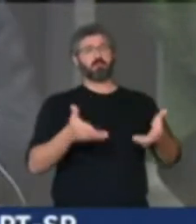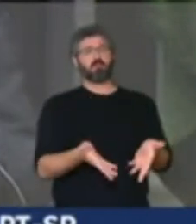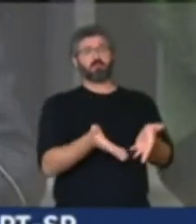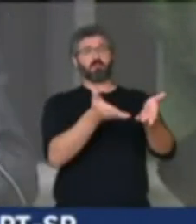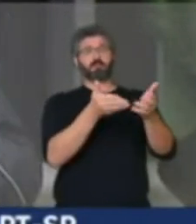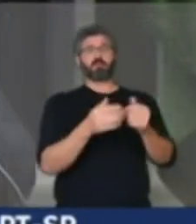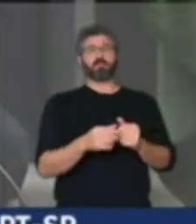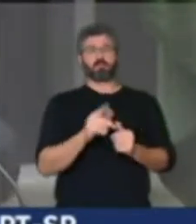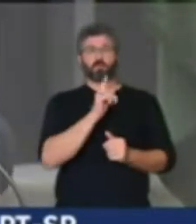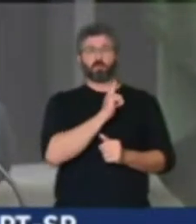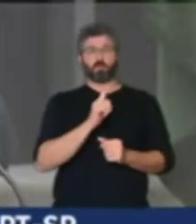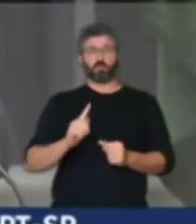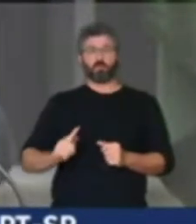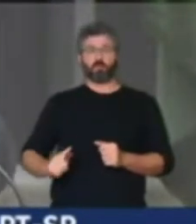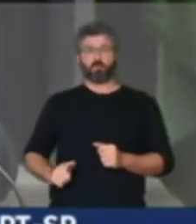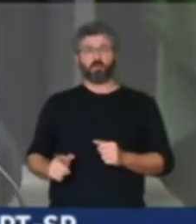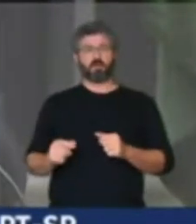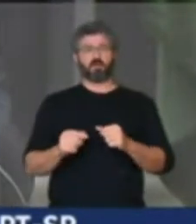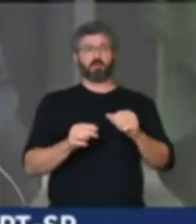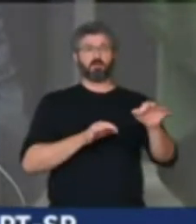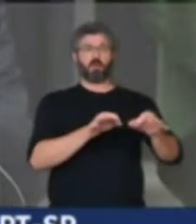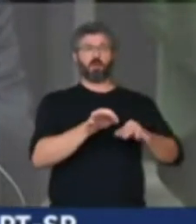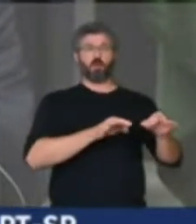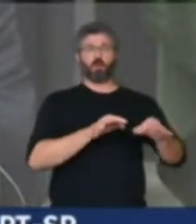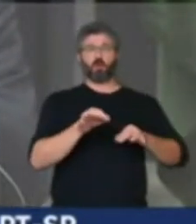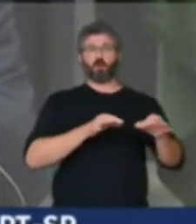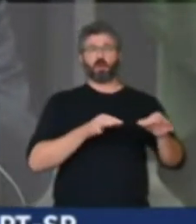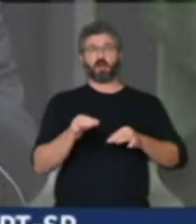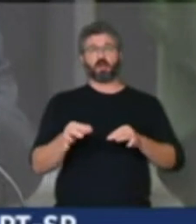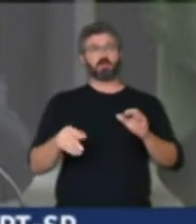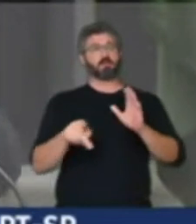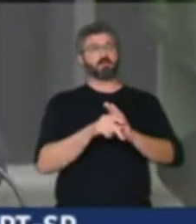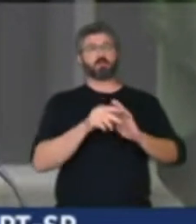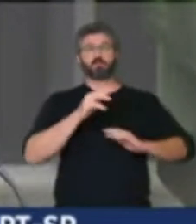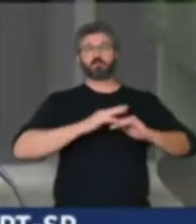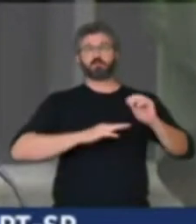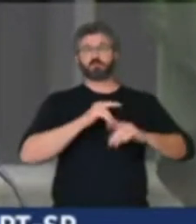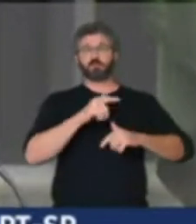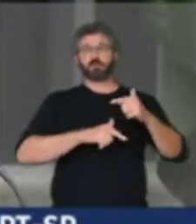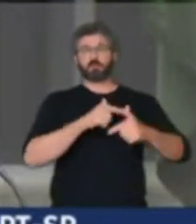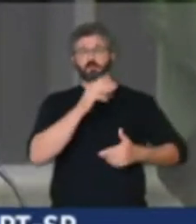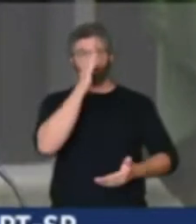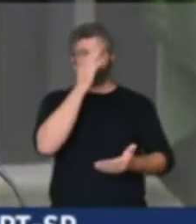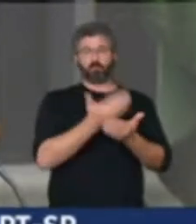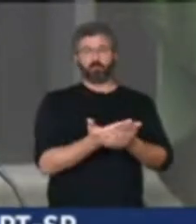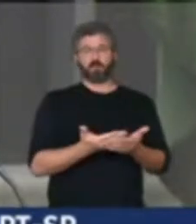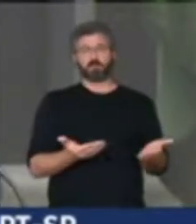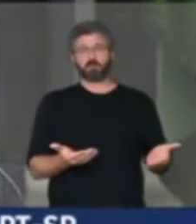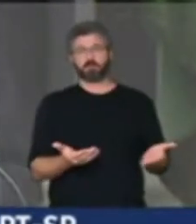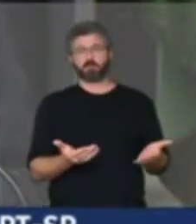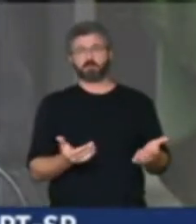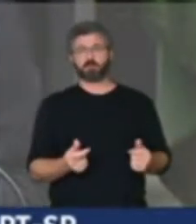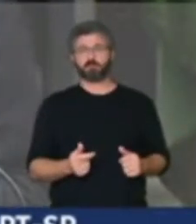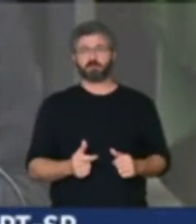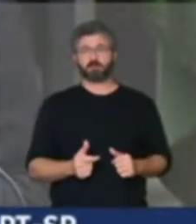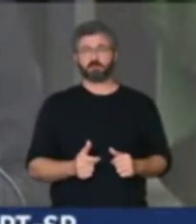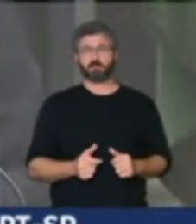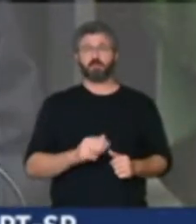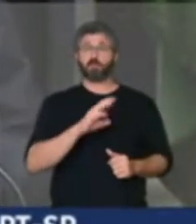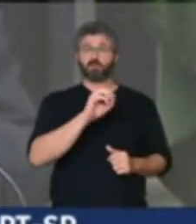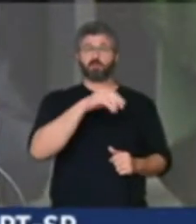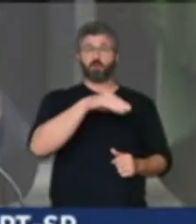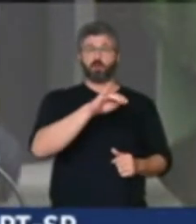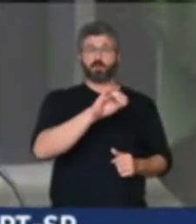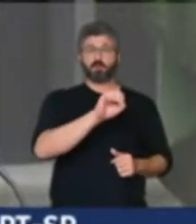ao governo na organização dos quadros de confiança dos cargos comissionados.